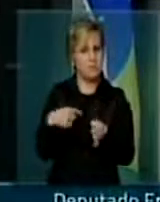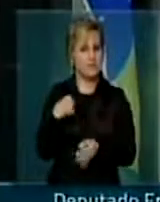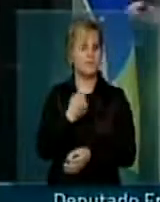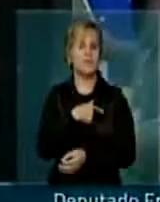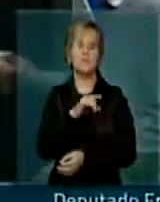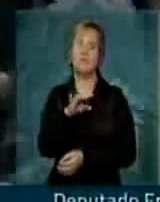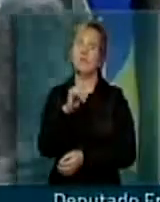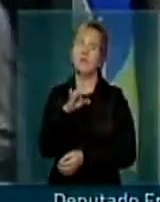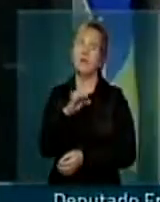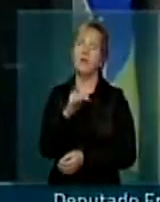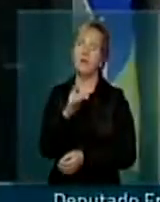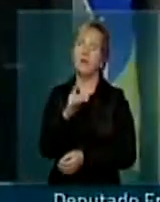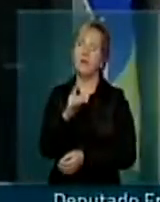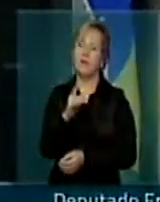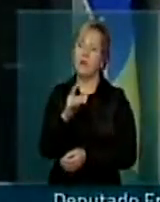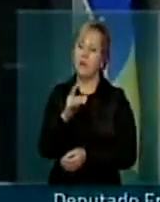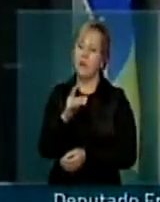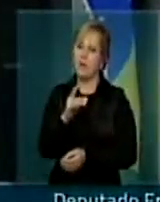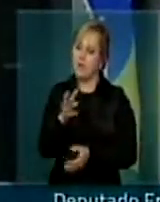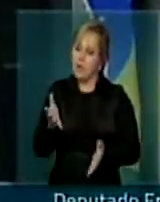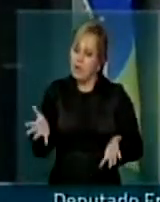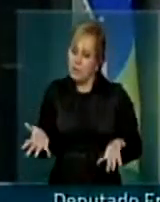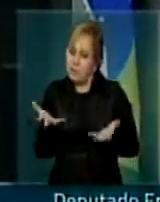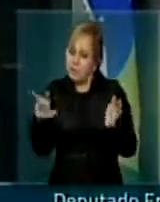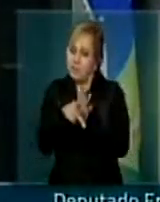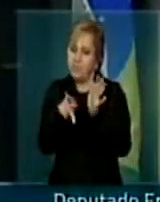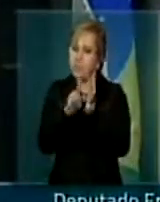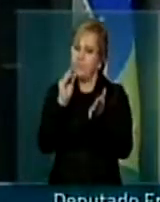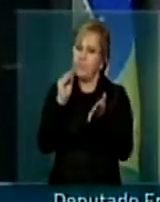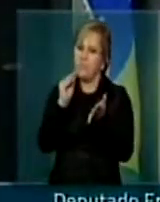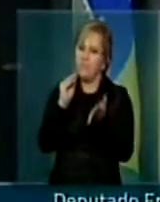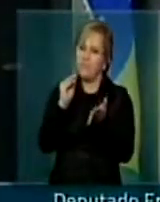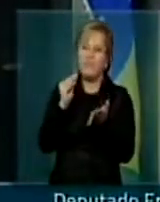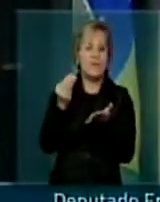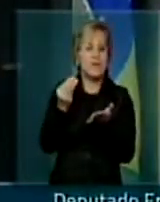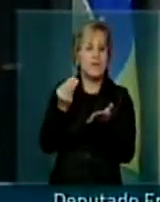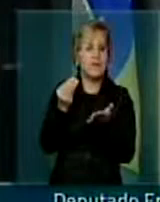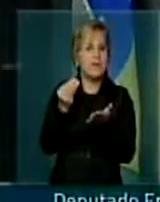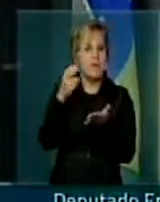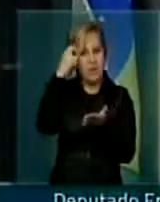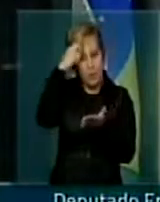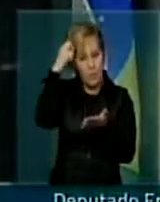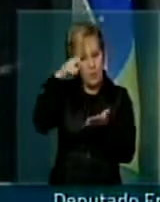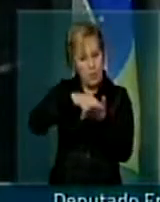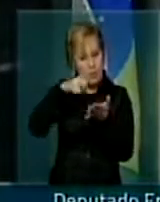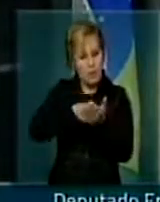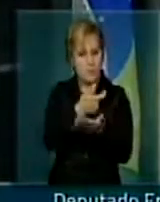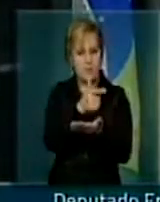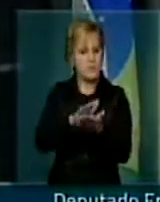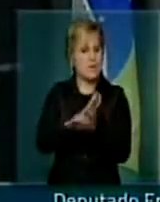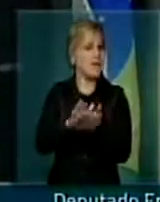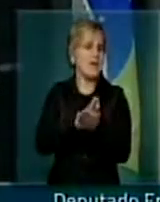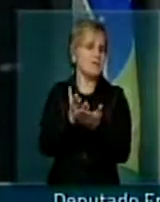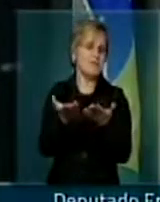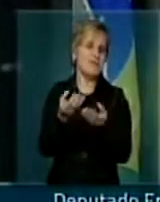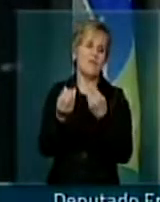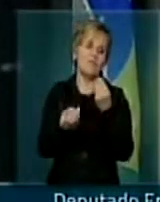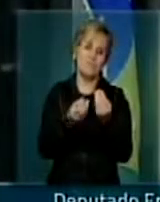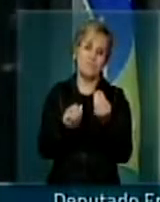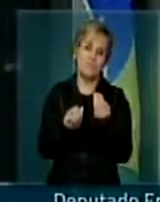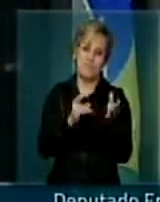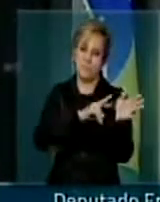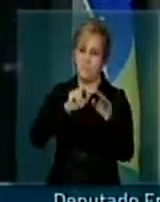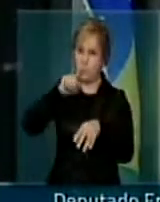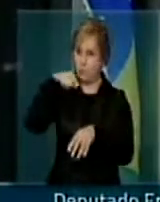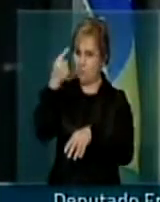alimentar a impunidade e, por conta disso, não teremos sucesso no combate à corrupção. E faremos isso na próxima semana